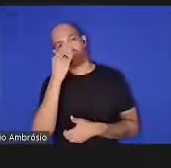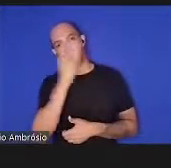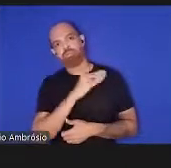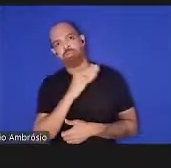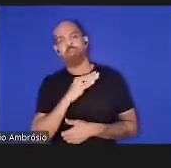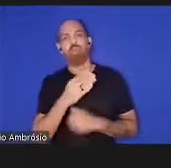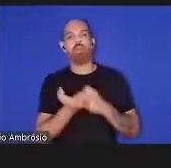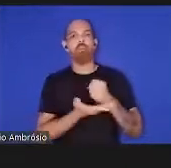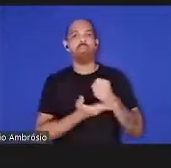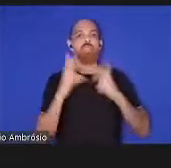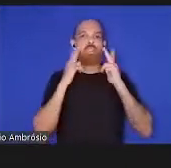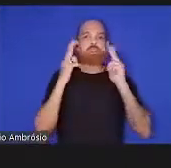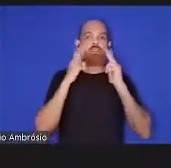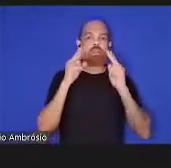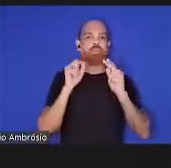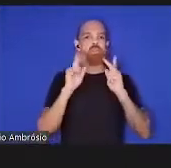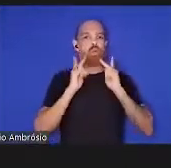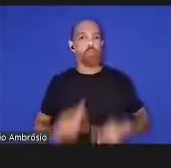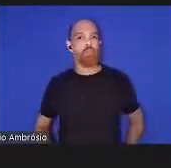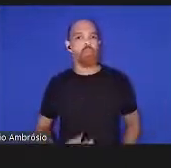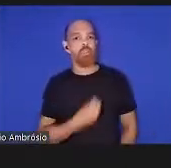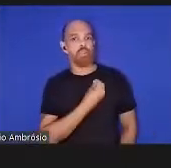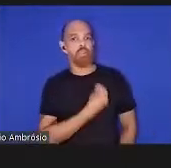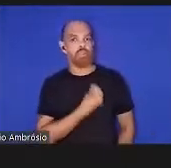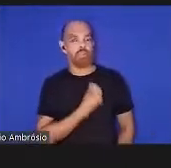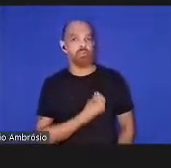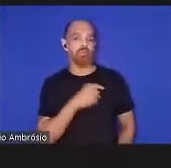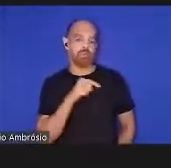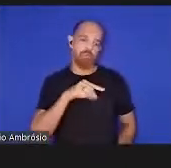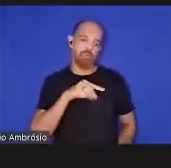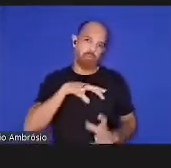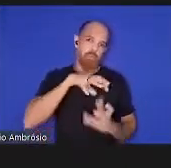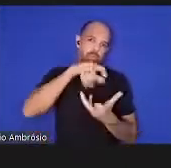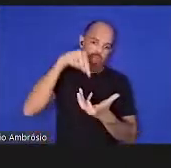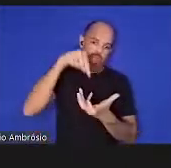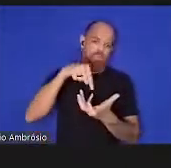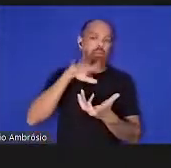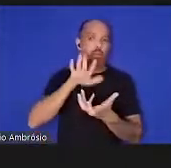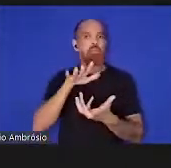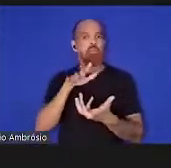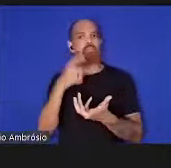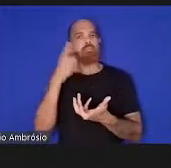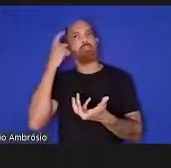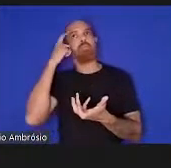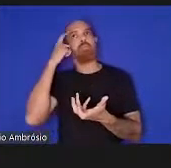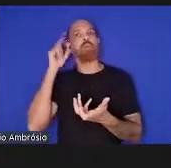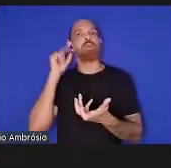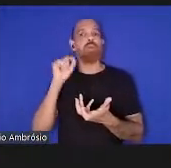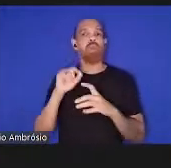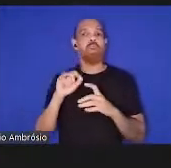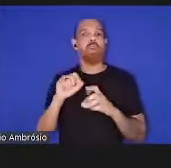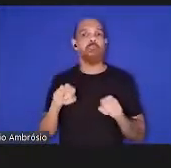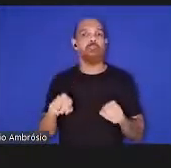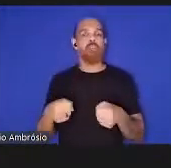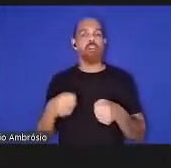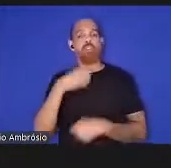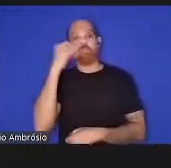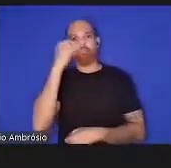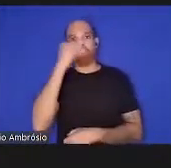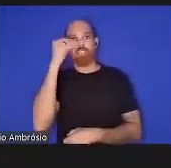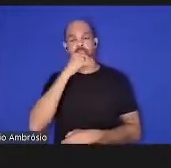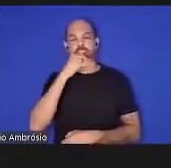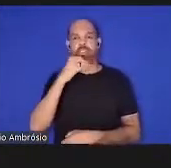natural sobre a qual os humanos vivem o próprio planeta nem levaram em consideração a força e a fragilidade das civilizações